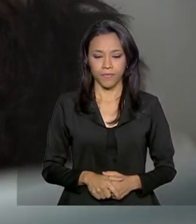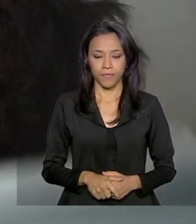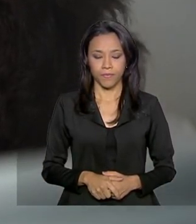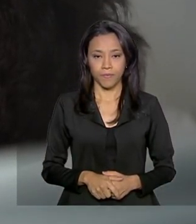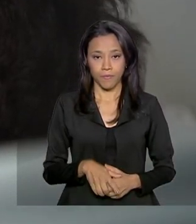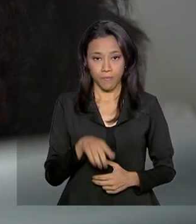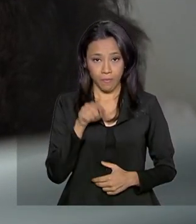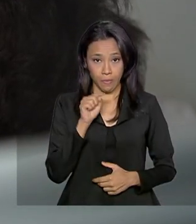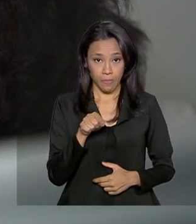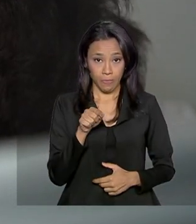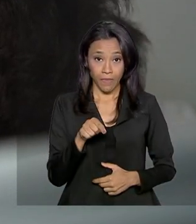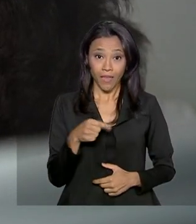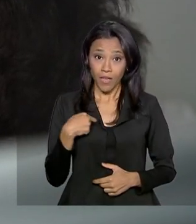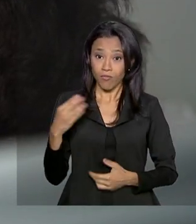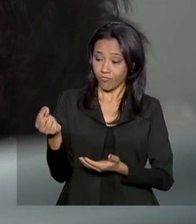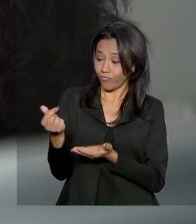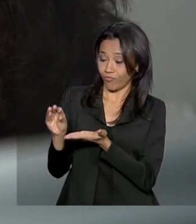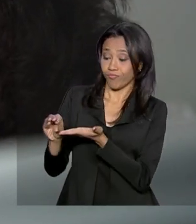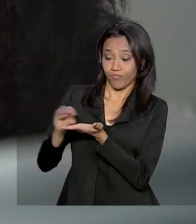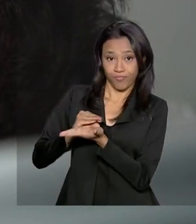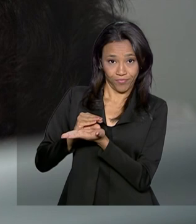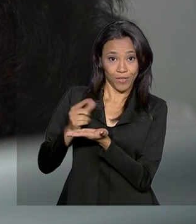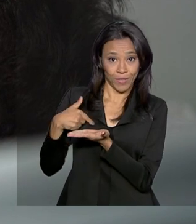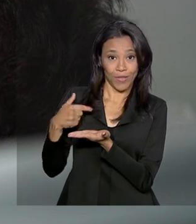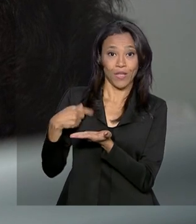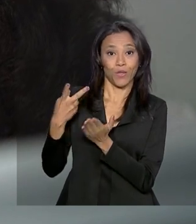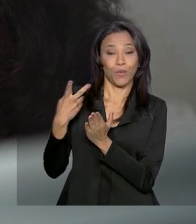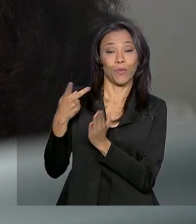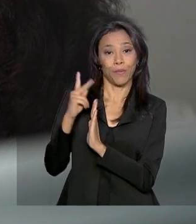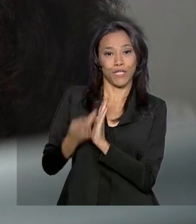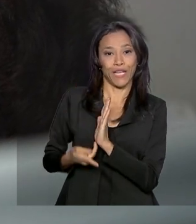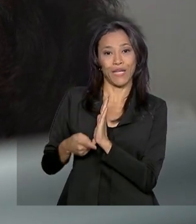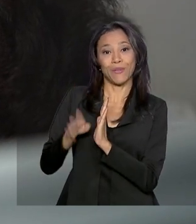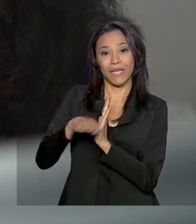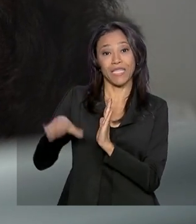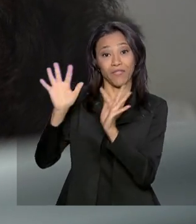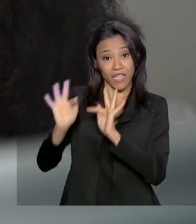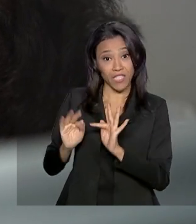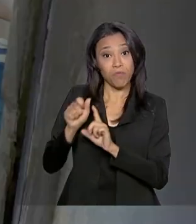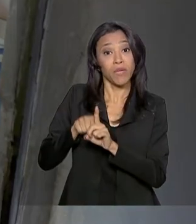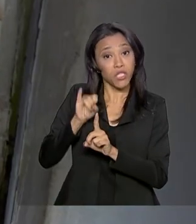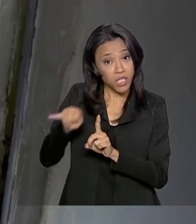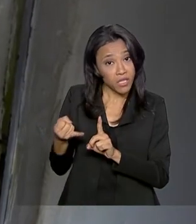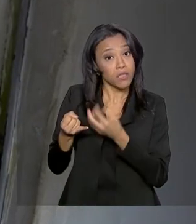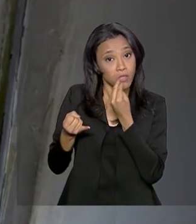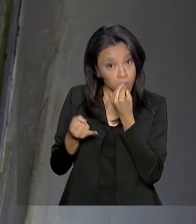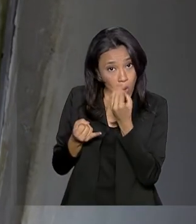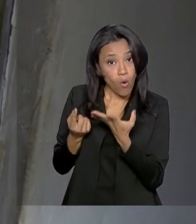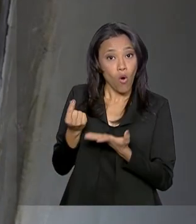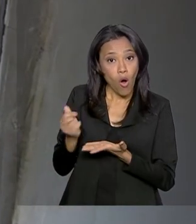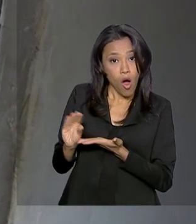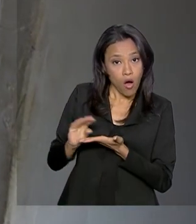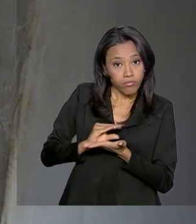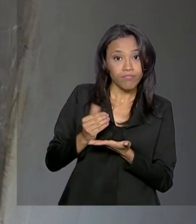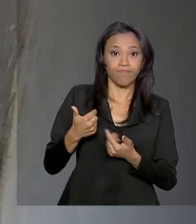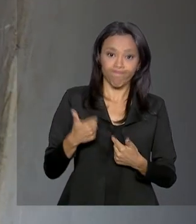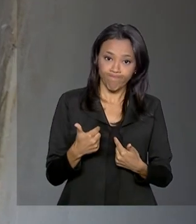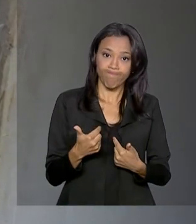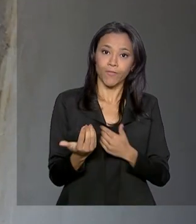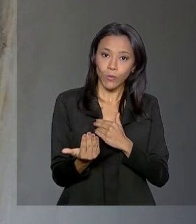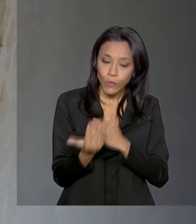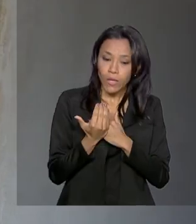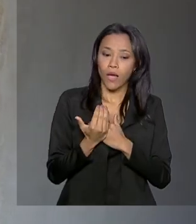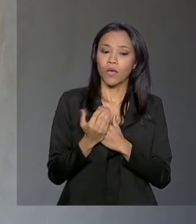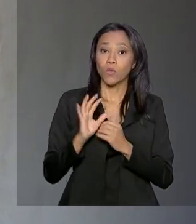Comecei a receber a visita do Criança Feliz em janeiro, em janeiro deste ano. E assim, tem sido muito bom, né? Tem sido muito bom, porque a